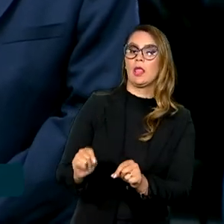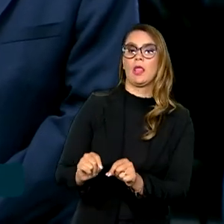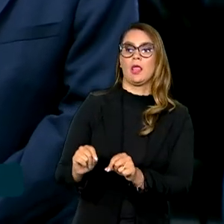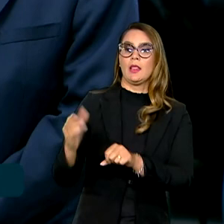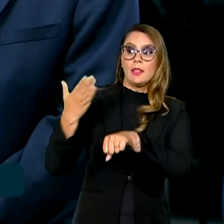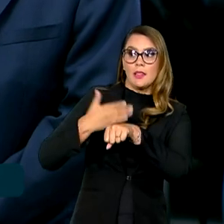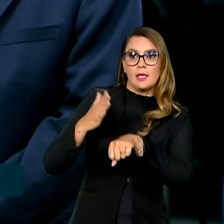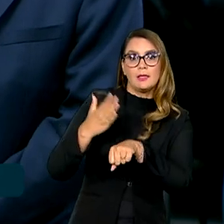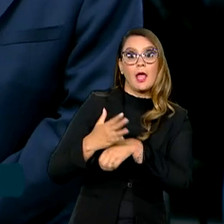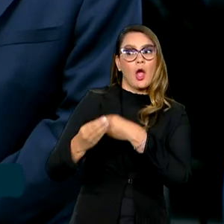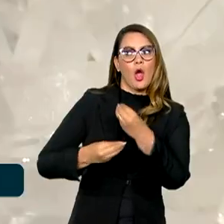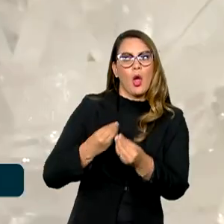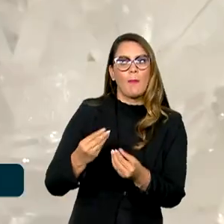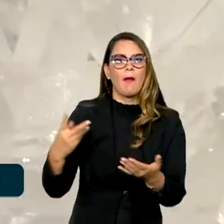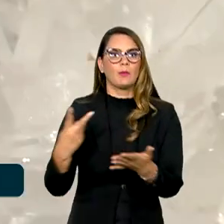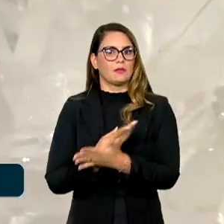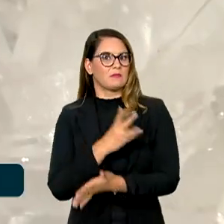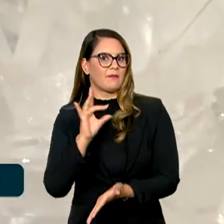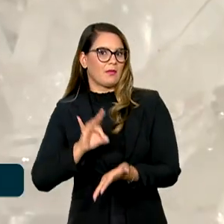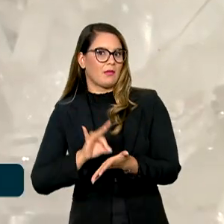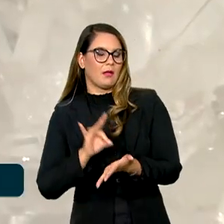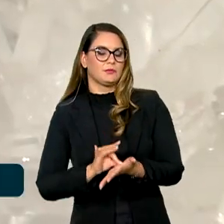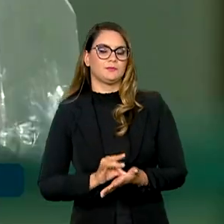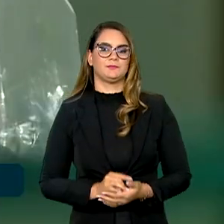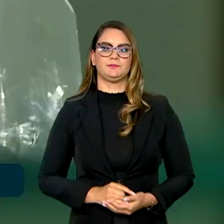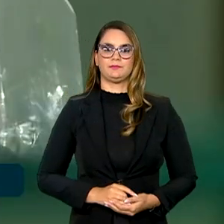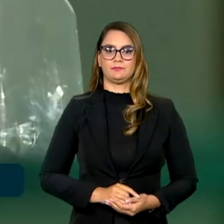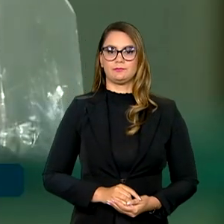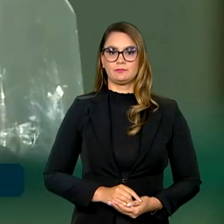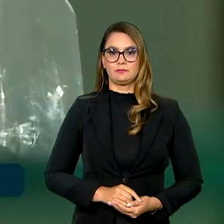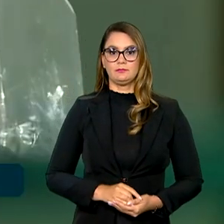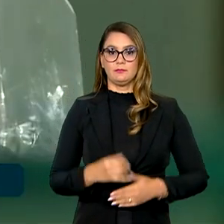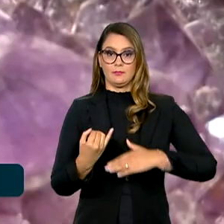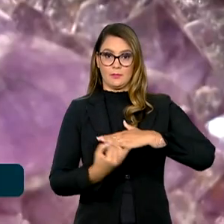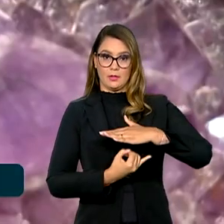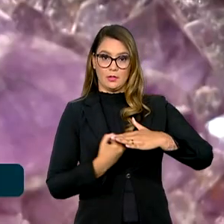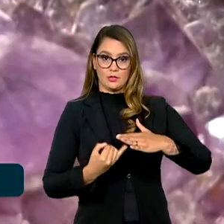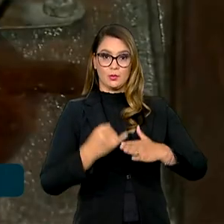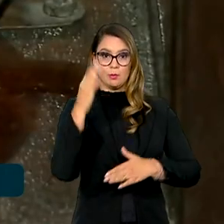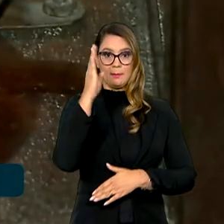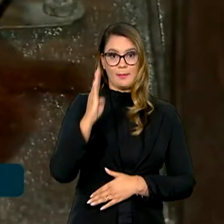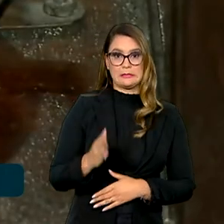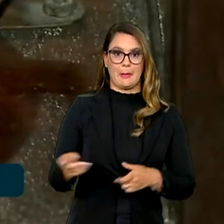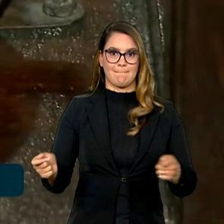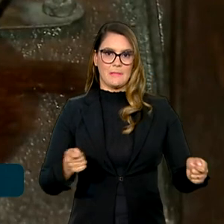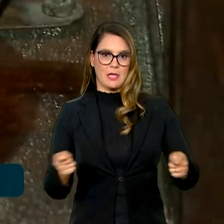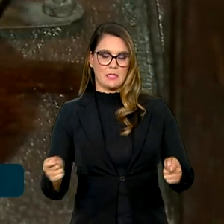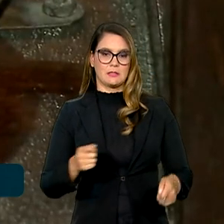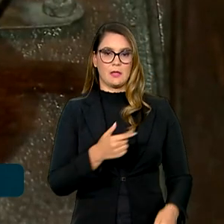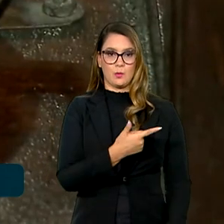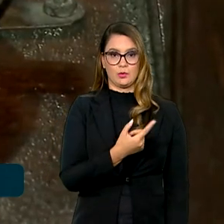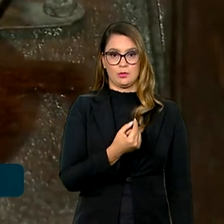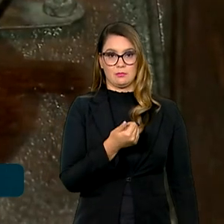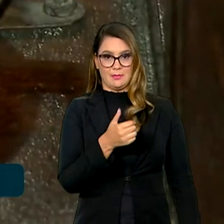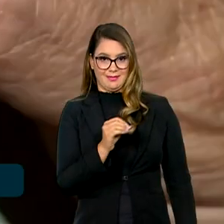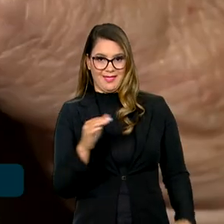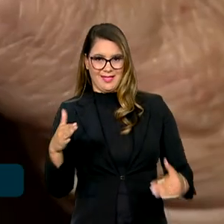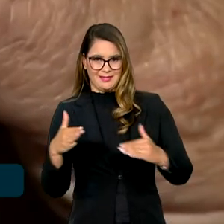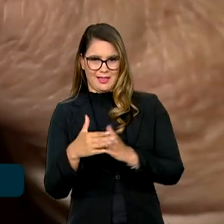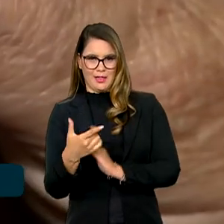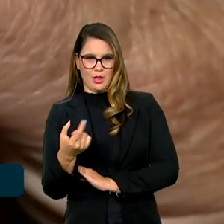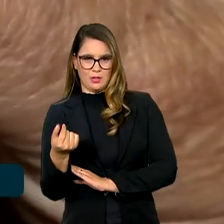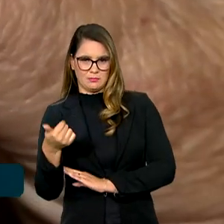aperfeiçoar como fazer. De acordo com o Instituto Brasileiro de Mineração, entre 2010 a 2019,